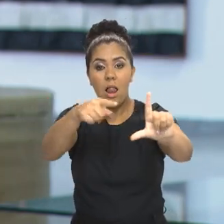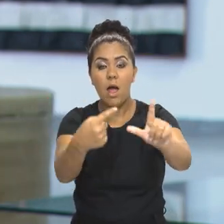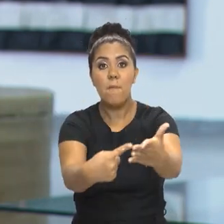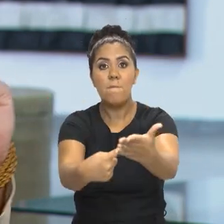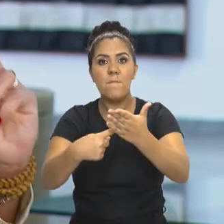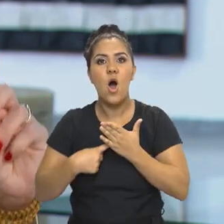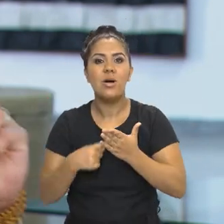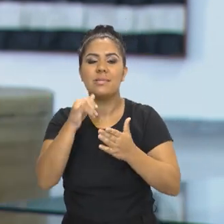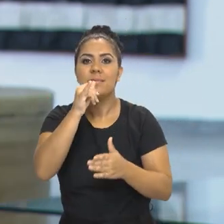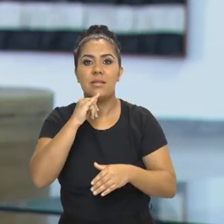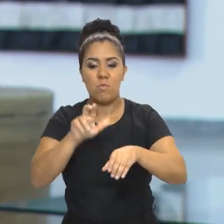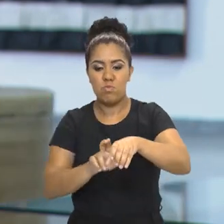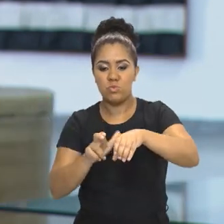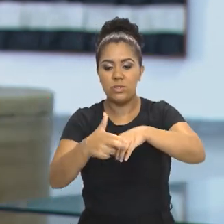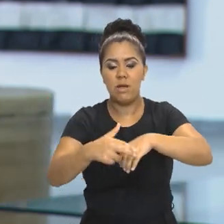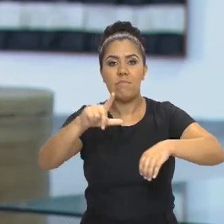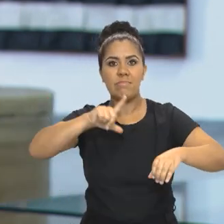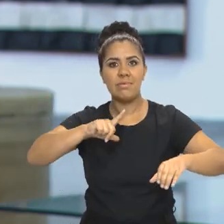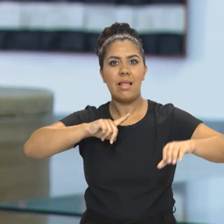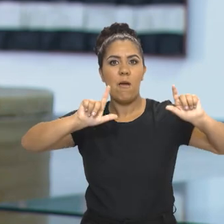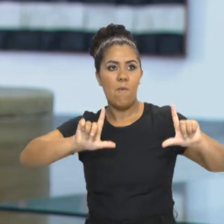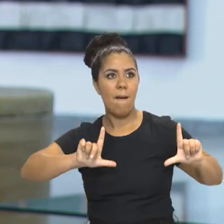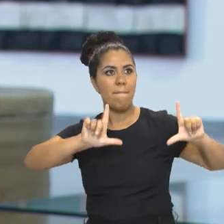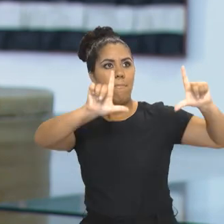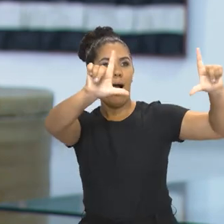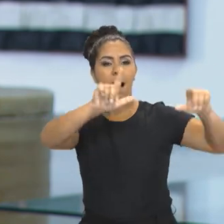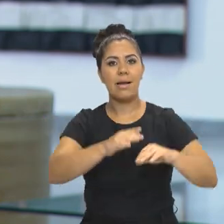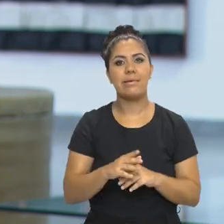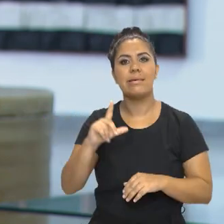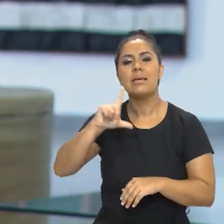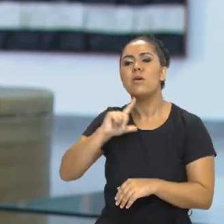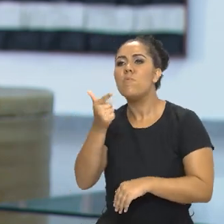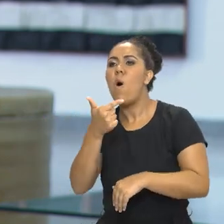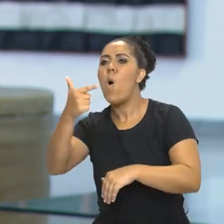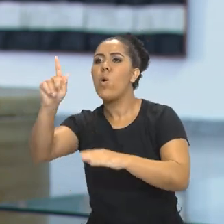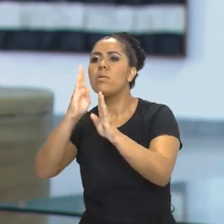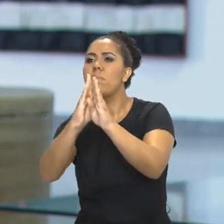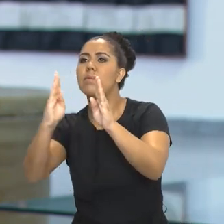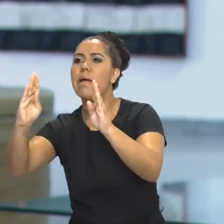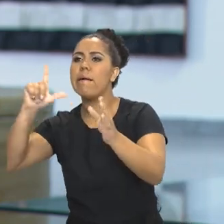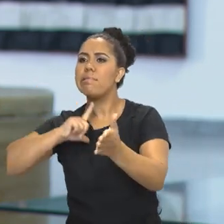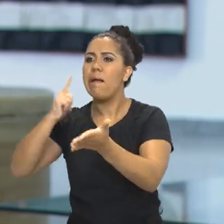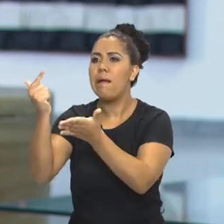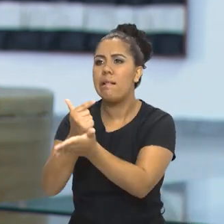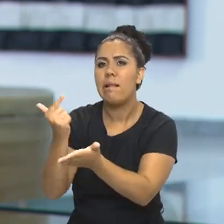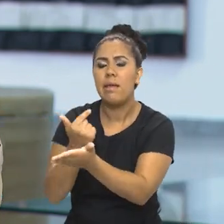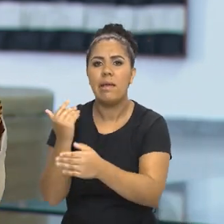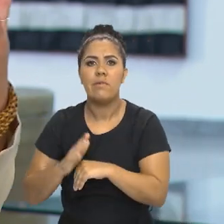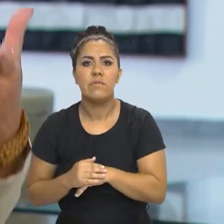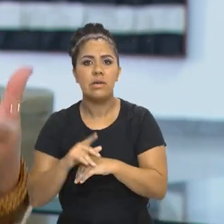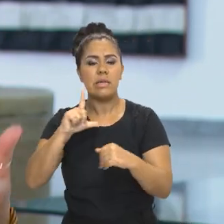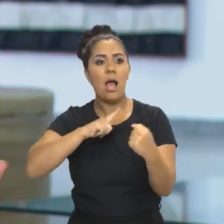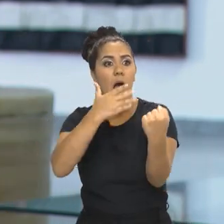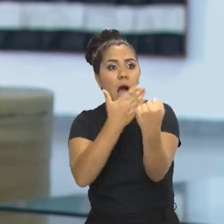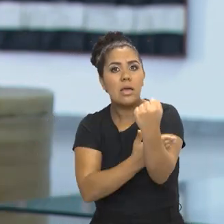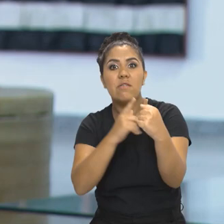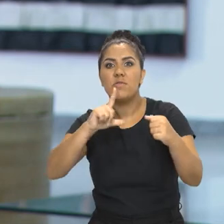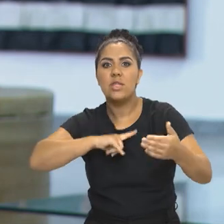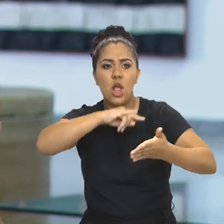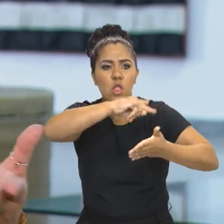Histórico Nacional tem uma placa, que uma determinada biblioteca vai ter um livro, que num arquivo eu vou poder consultar